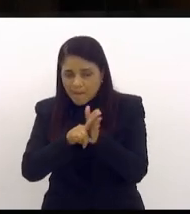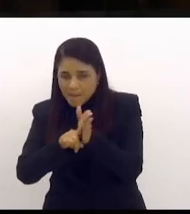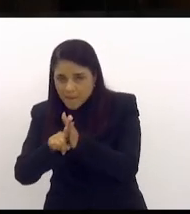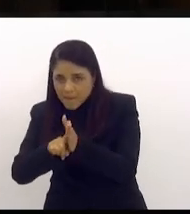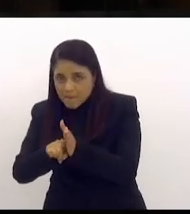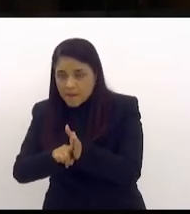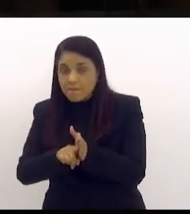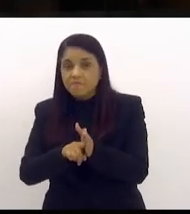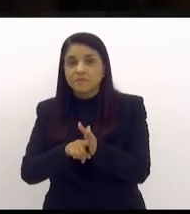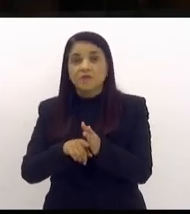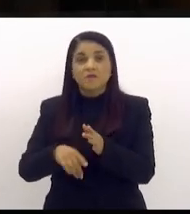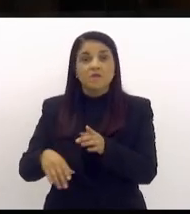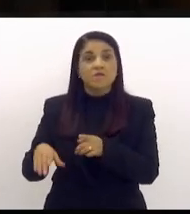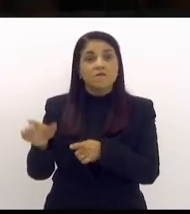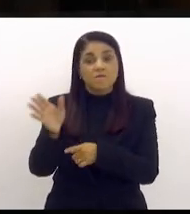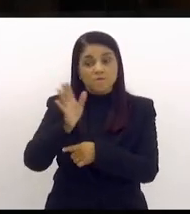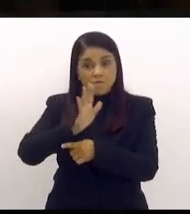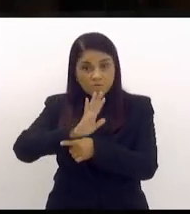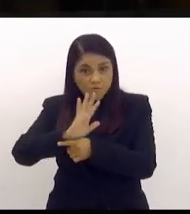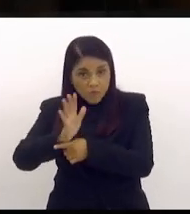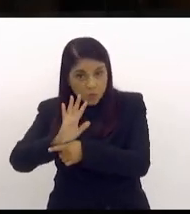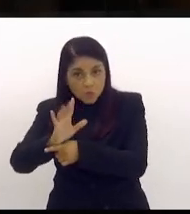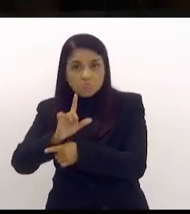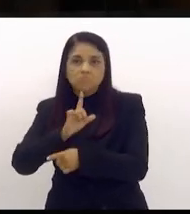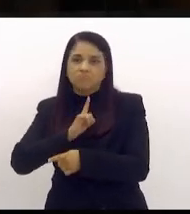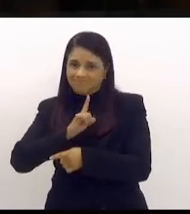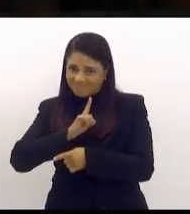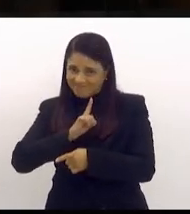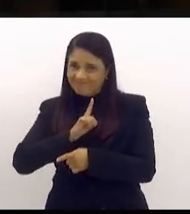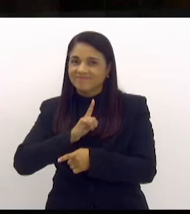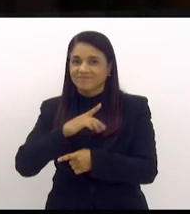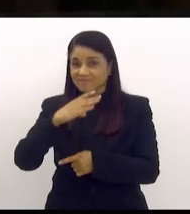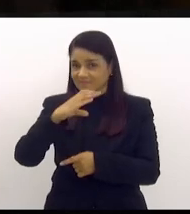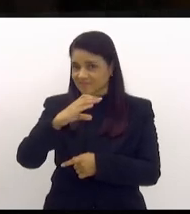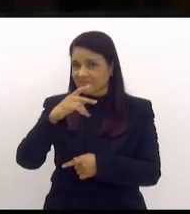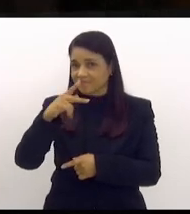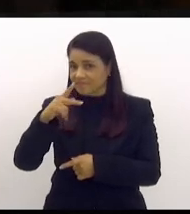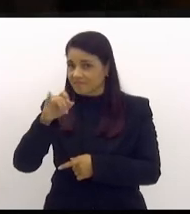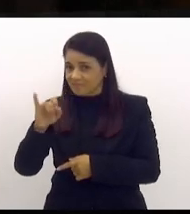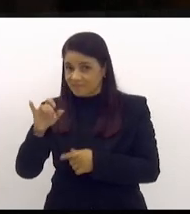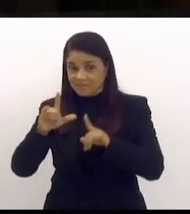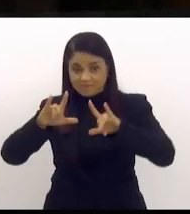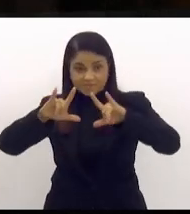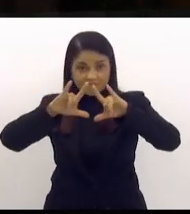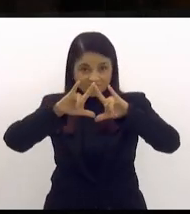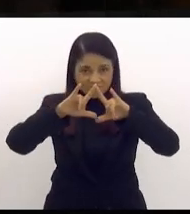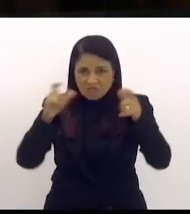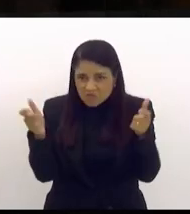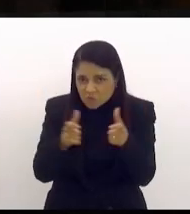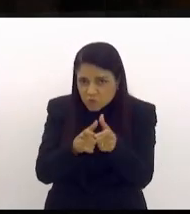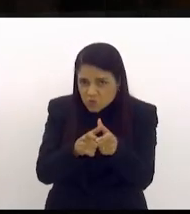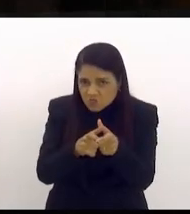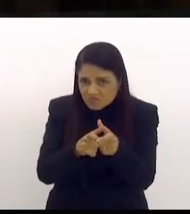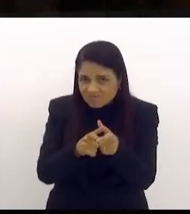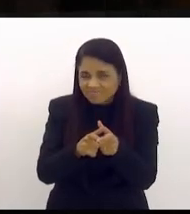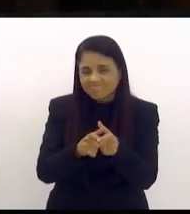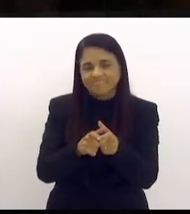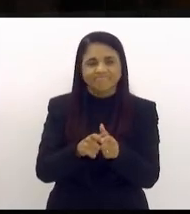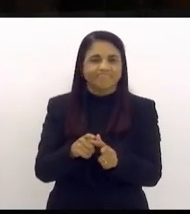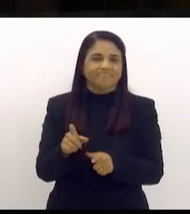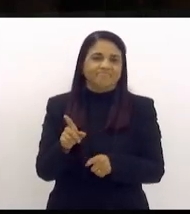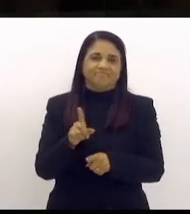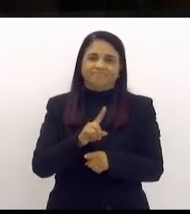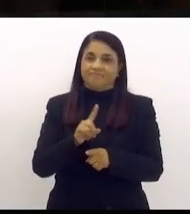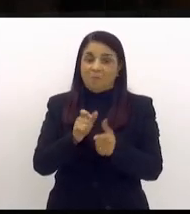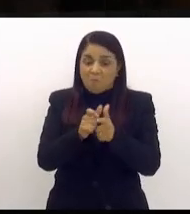Se fez filme sobre isso, a milícia reduziu? Evidentemente